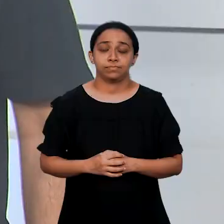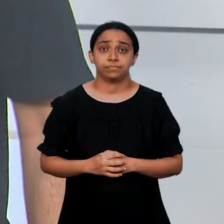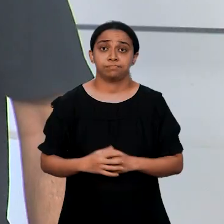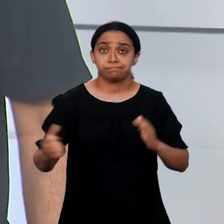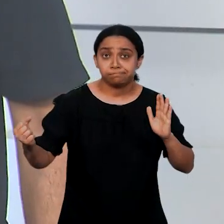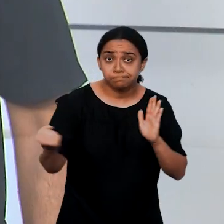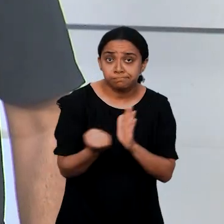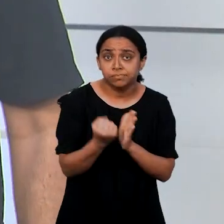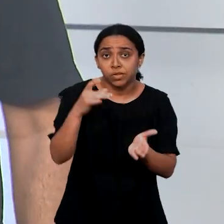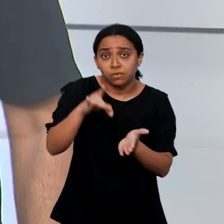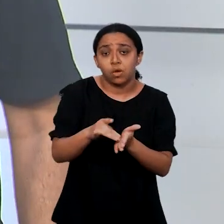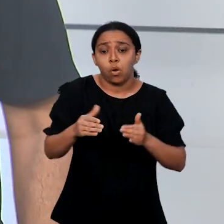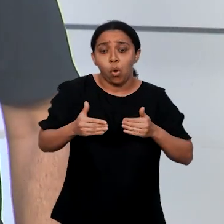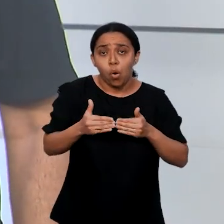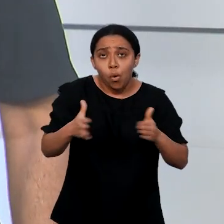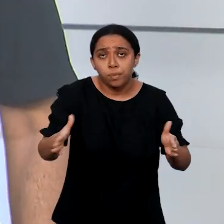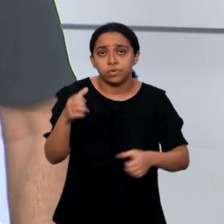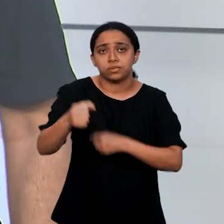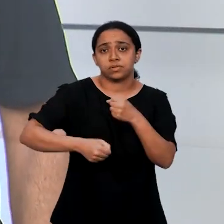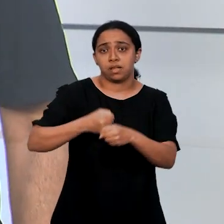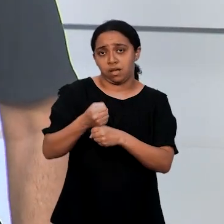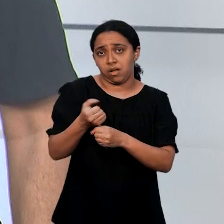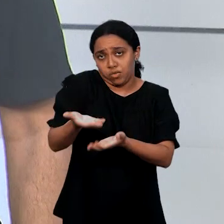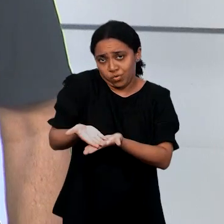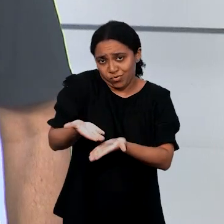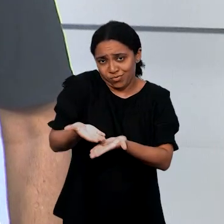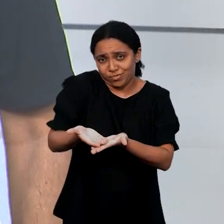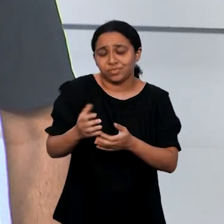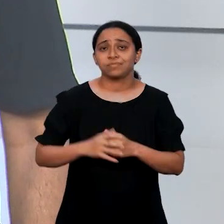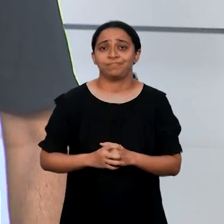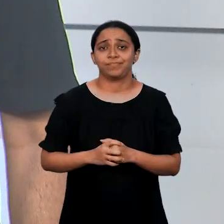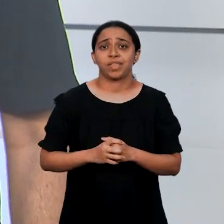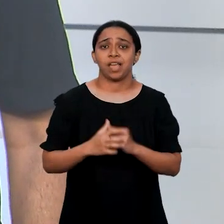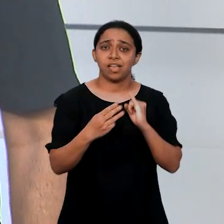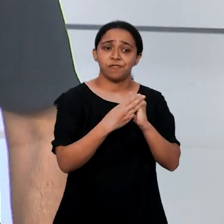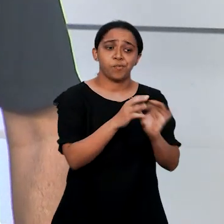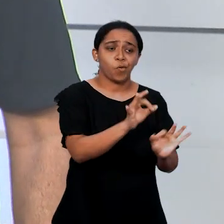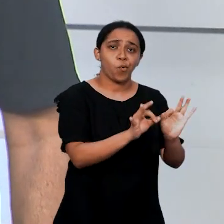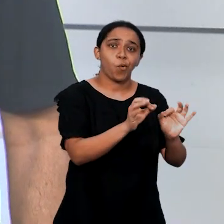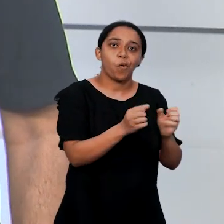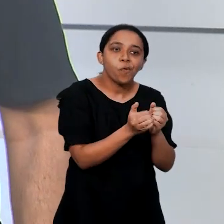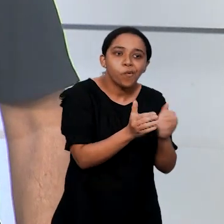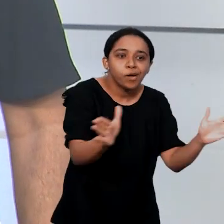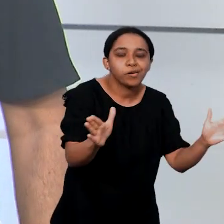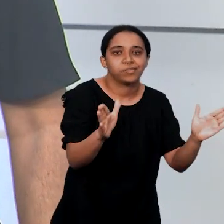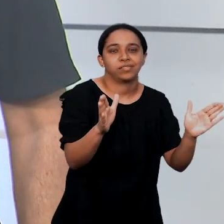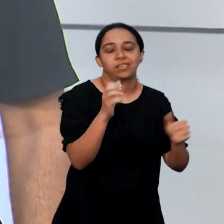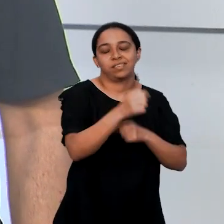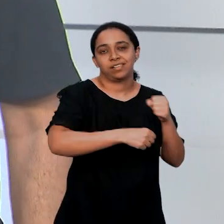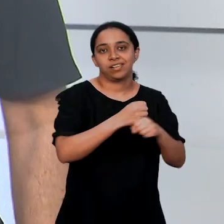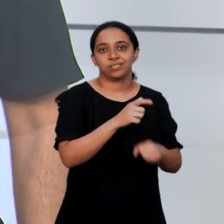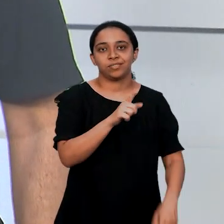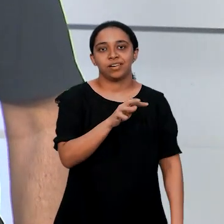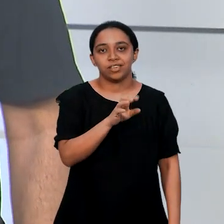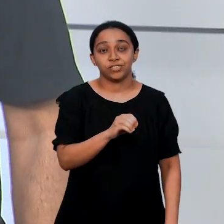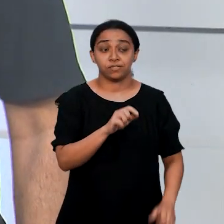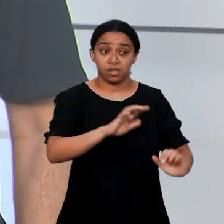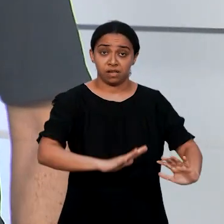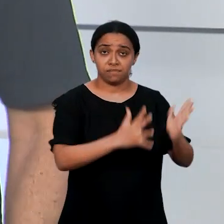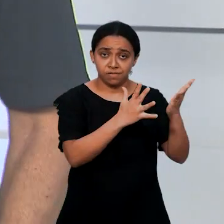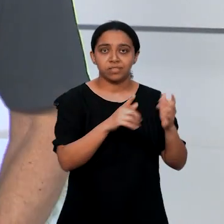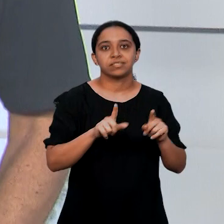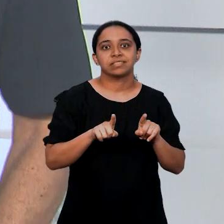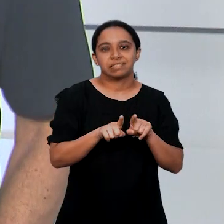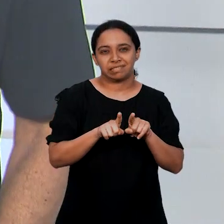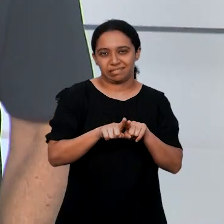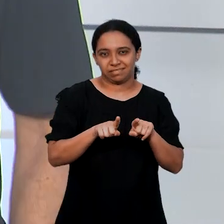Para marcar oficialmente o início das aulas, o IFMA realizou o evento de abertura do ano letivo. A cerimônia